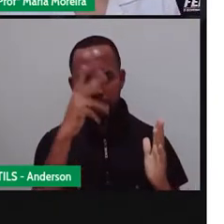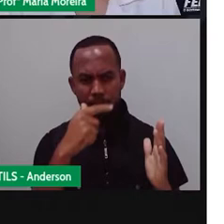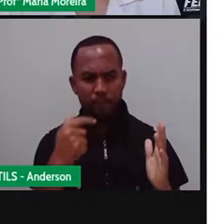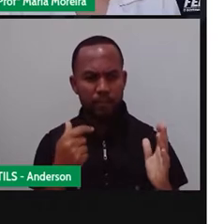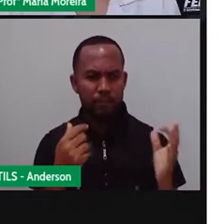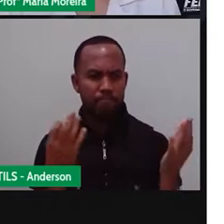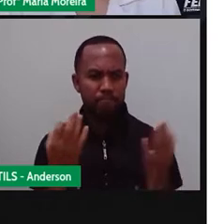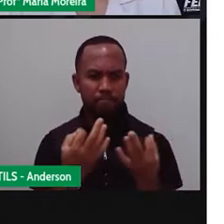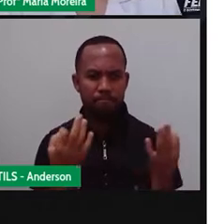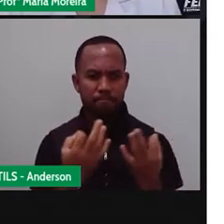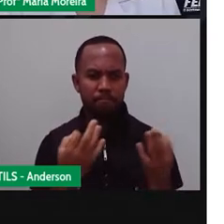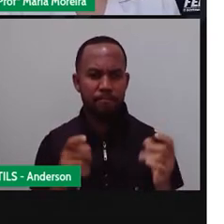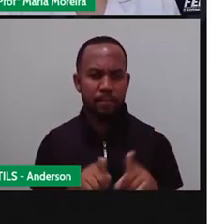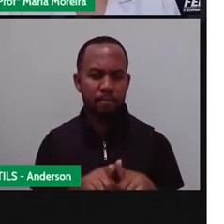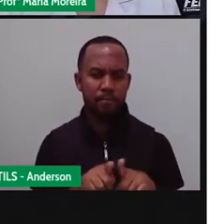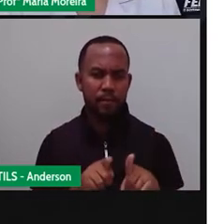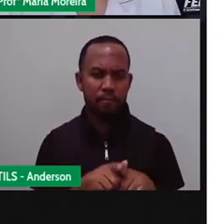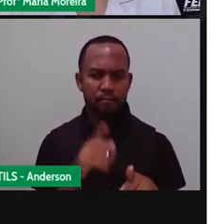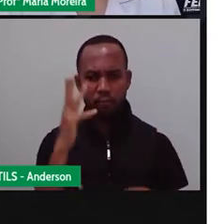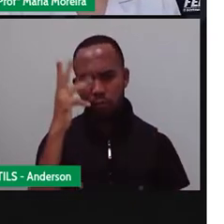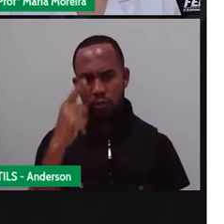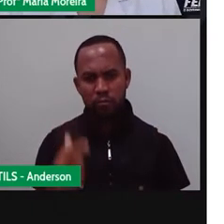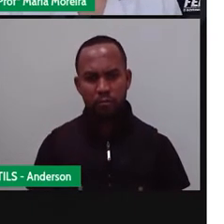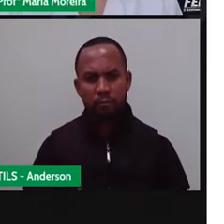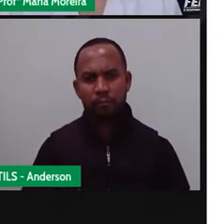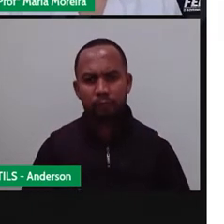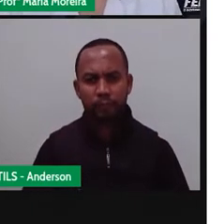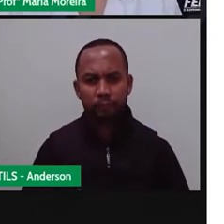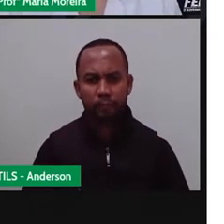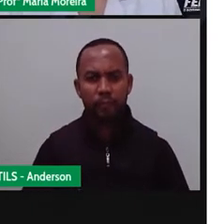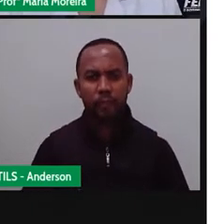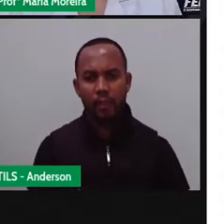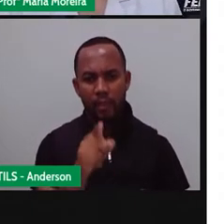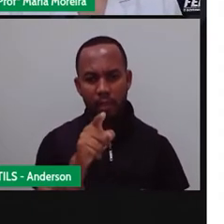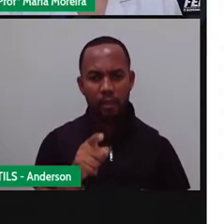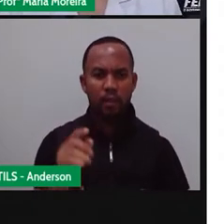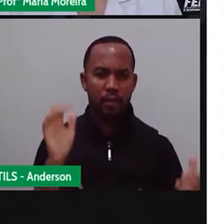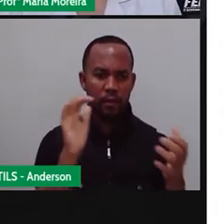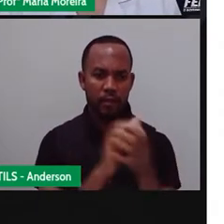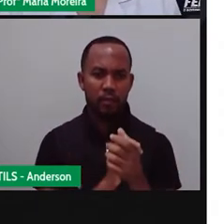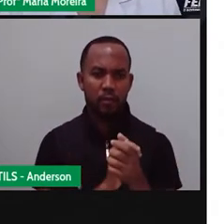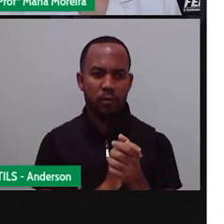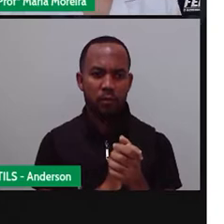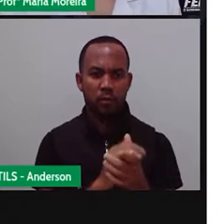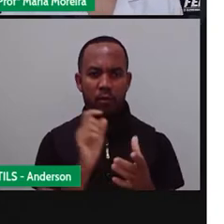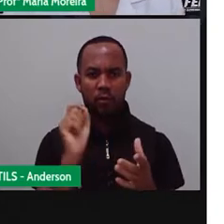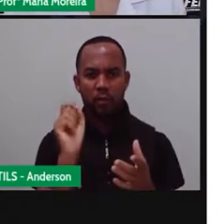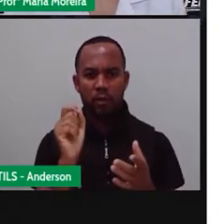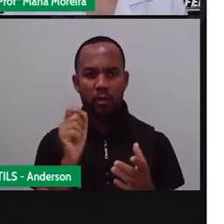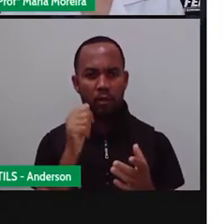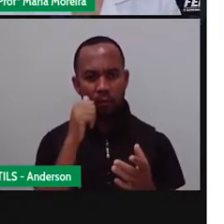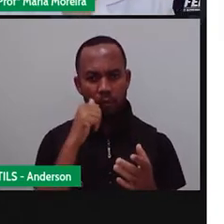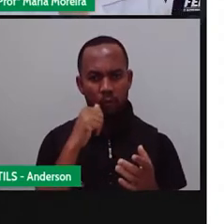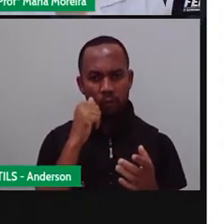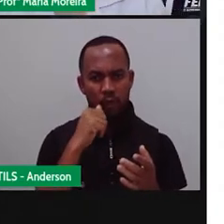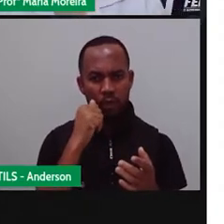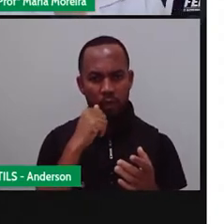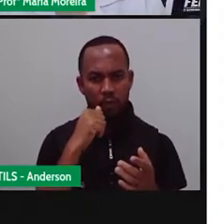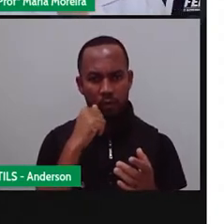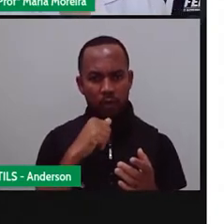esculturas aí também muito bonitas. Se casou com a estadunidense. O que é a pessoa